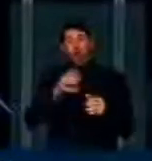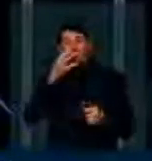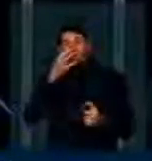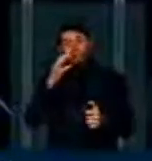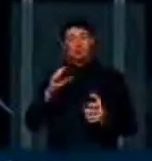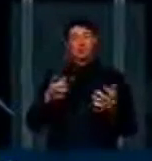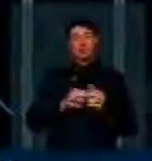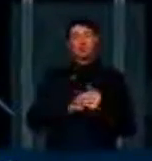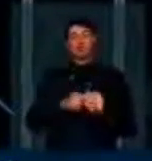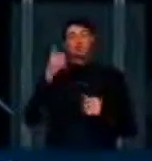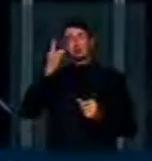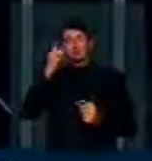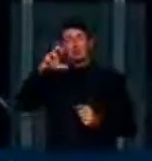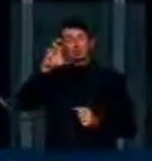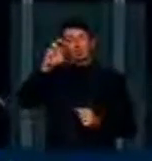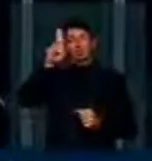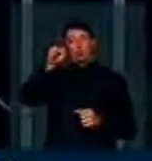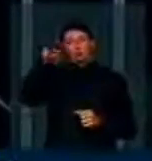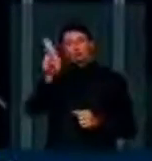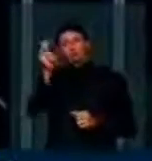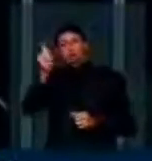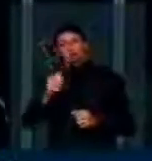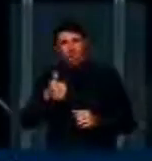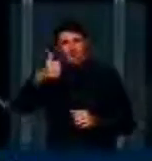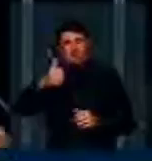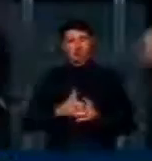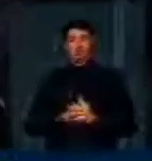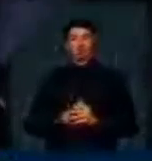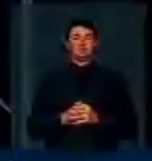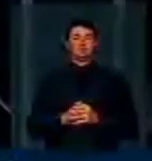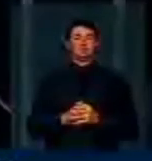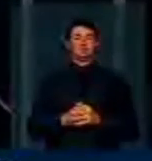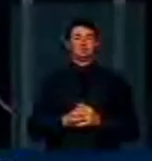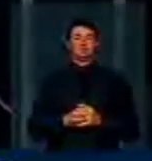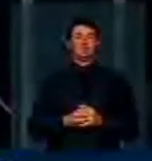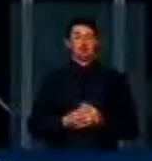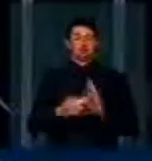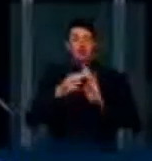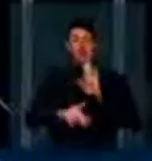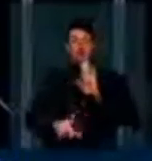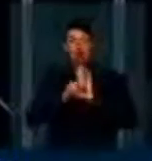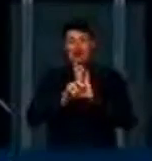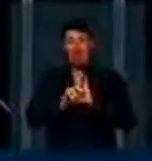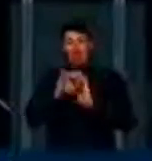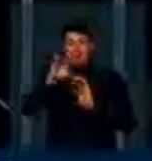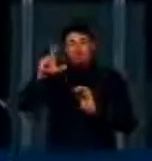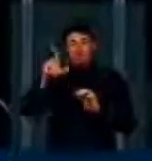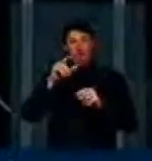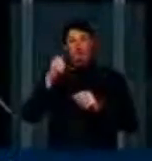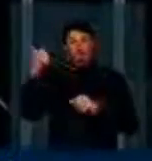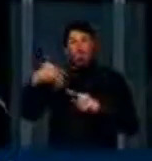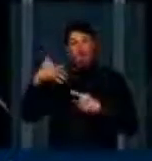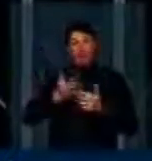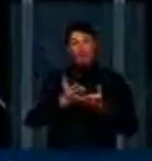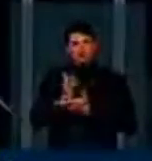do deputado Eduardo Cunha. Primeiro, o marco civil vai encarecer a internet para o internauta se for